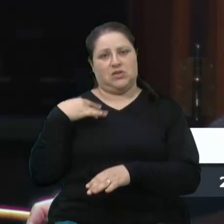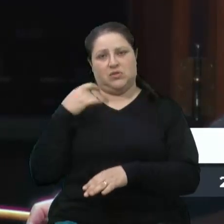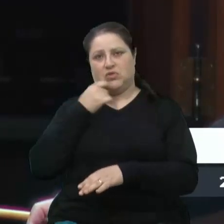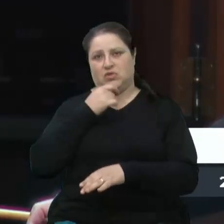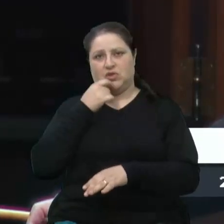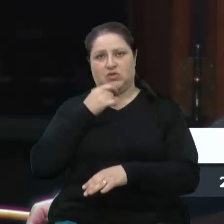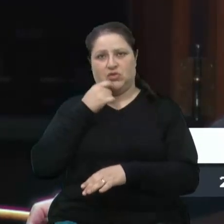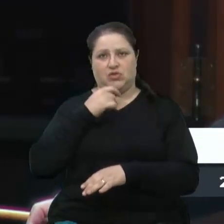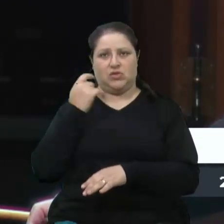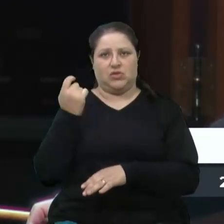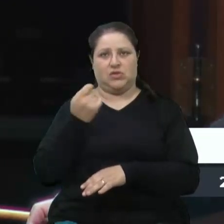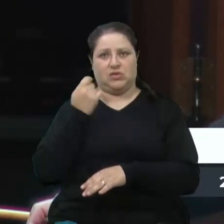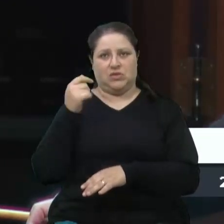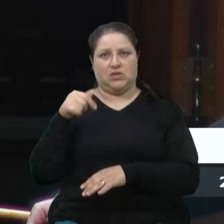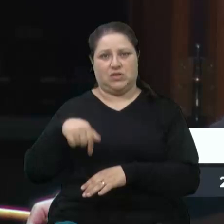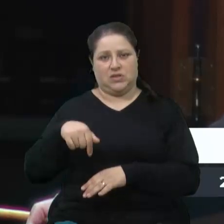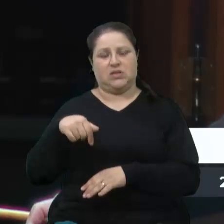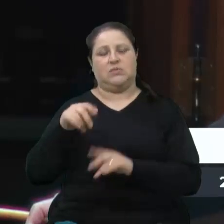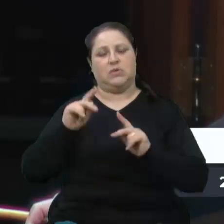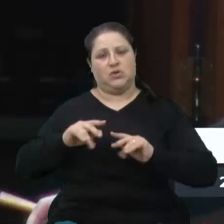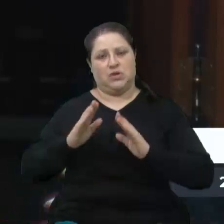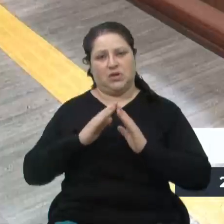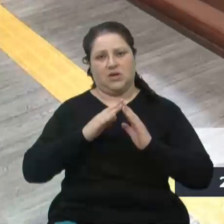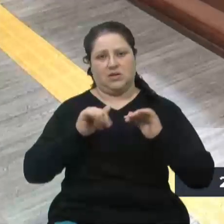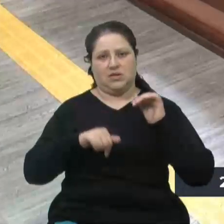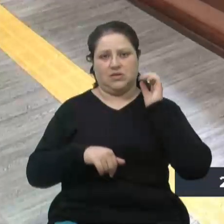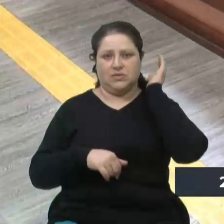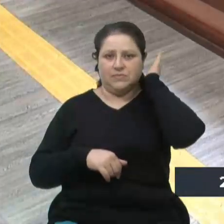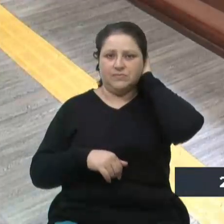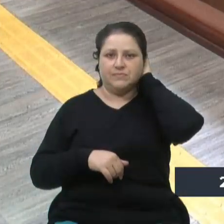Caxias do Sul e dos nossos munícipes. Muito obrigado, senhor presidente.